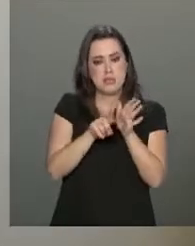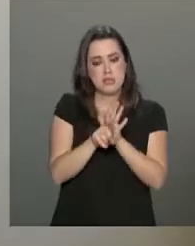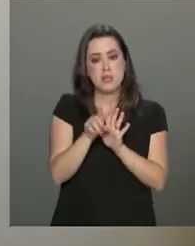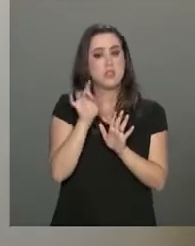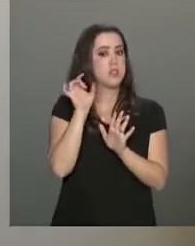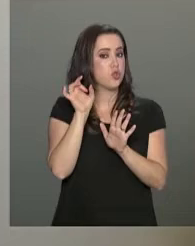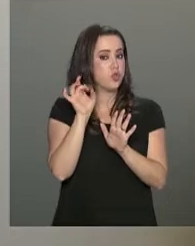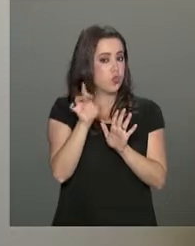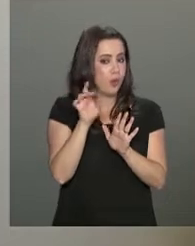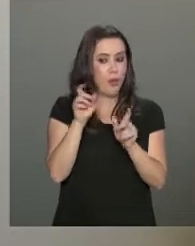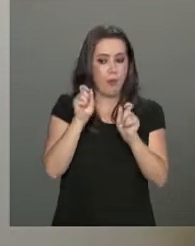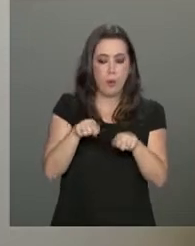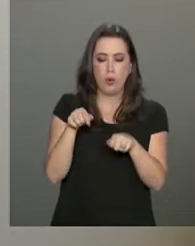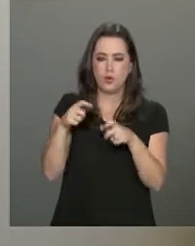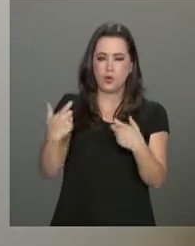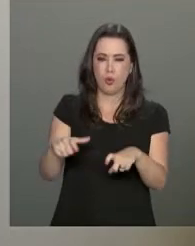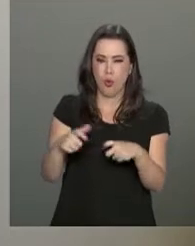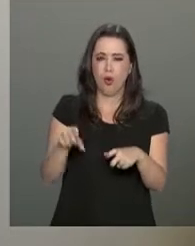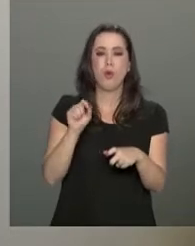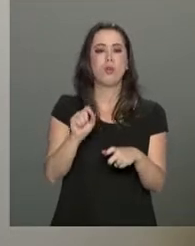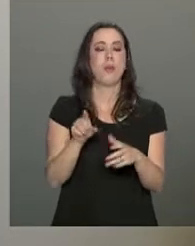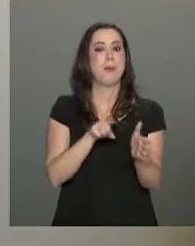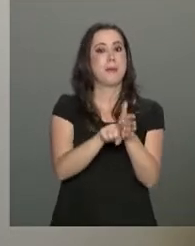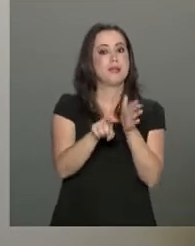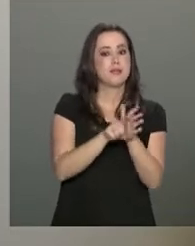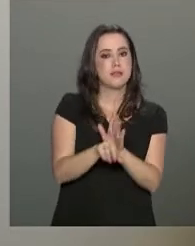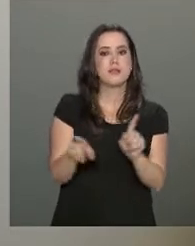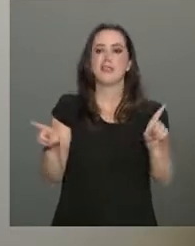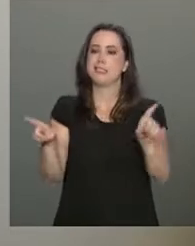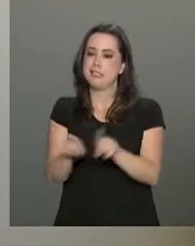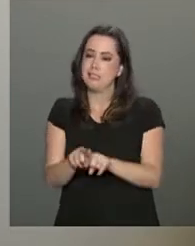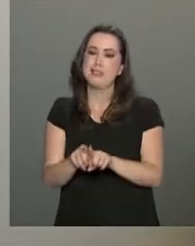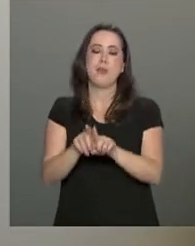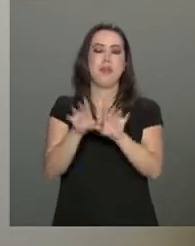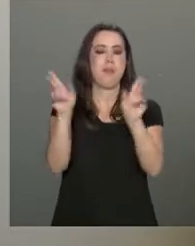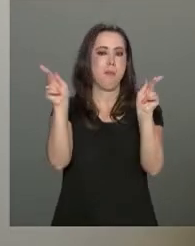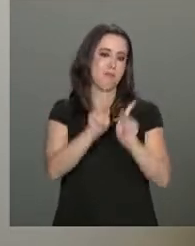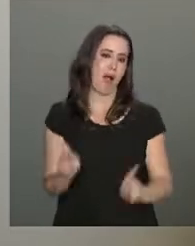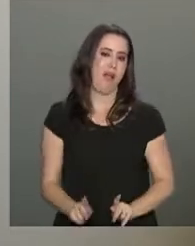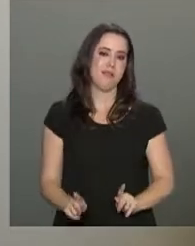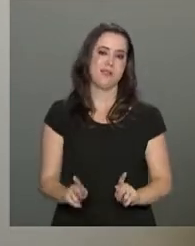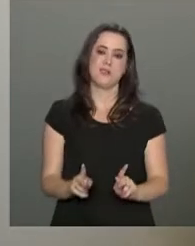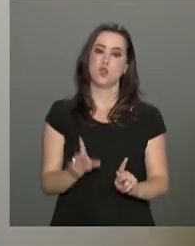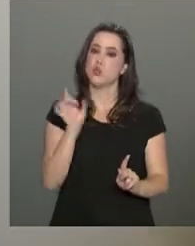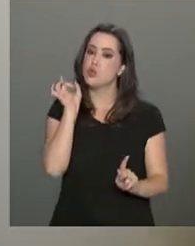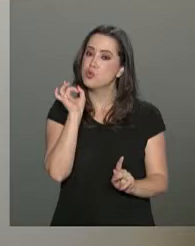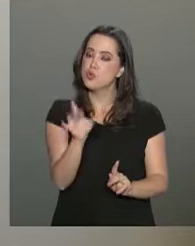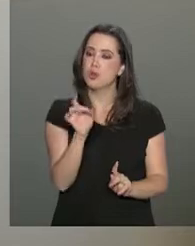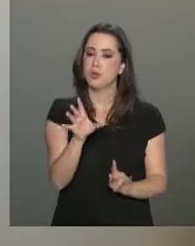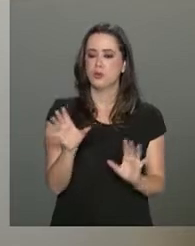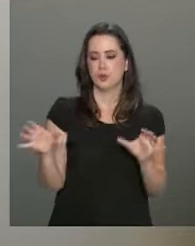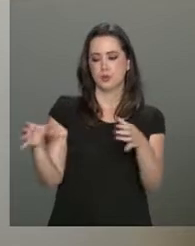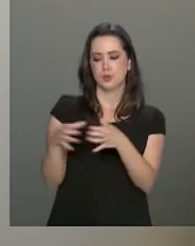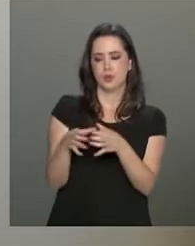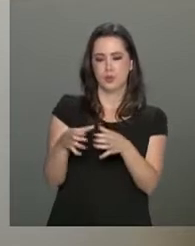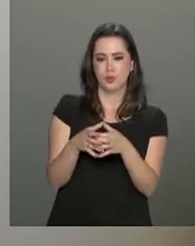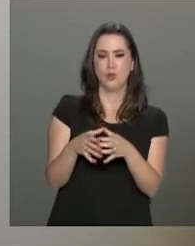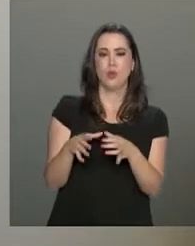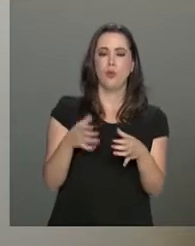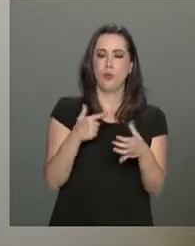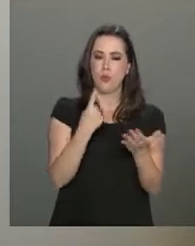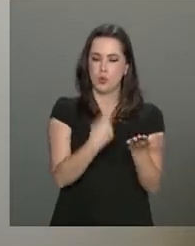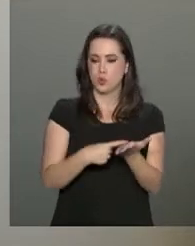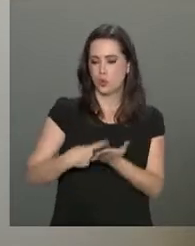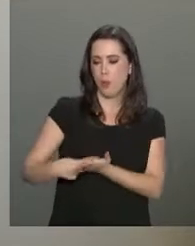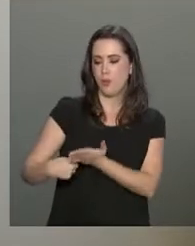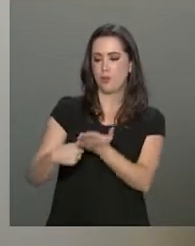E isso é muito interessante, porque aí só os países membros que fazem parte do